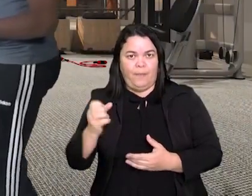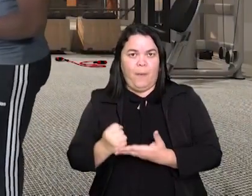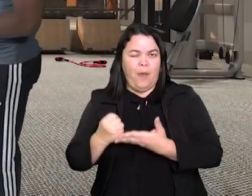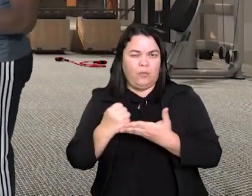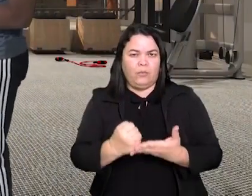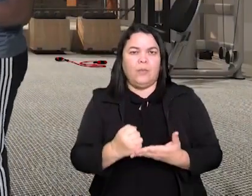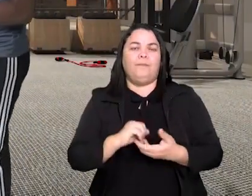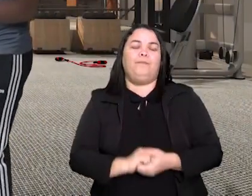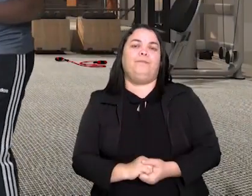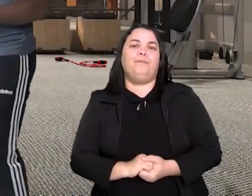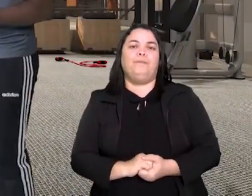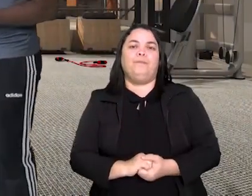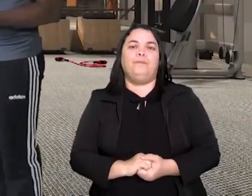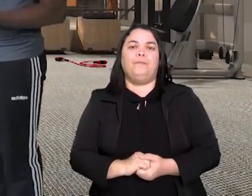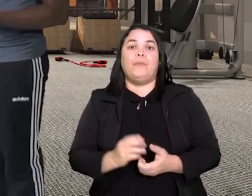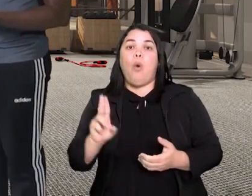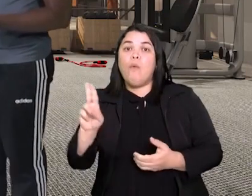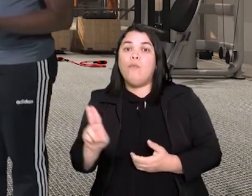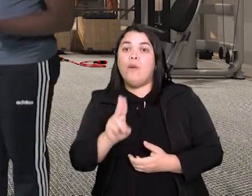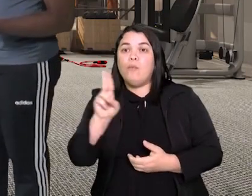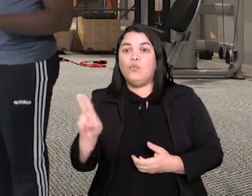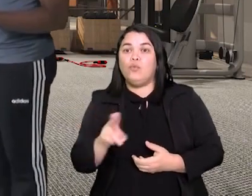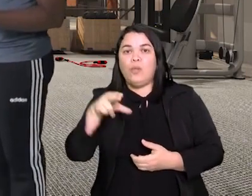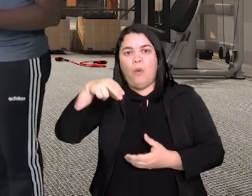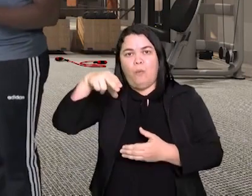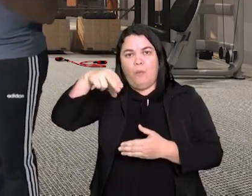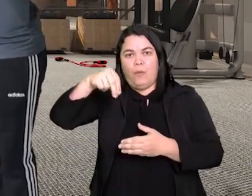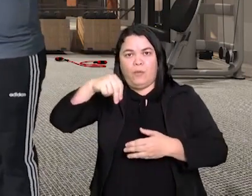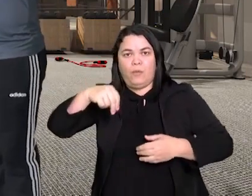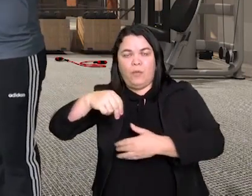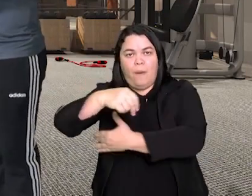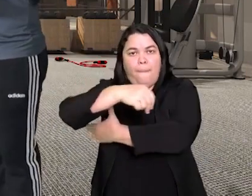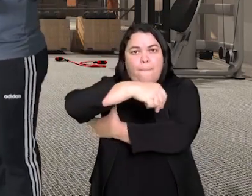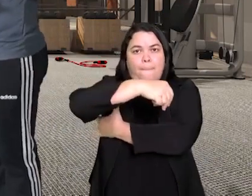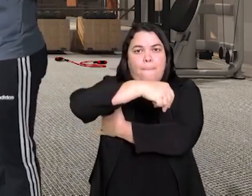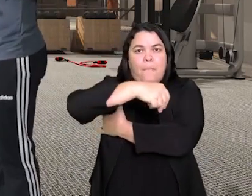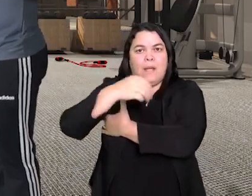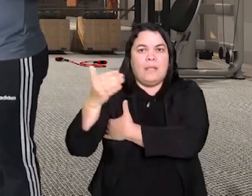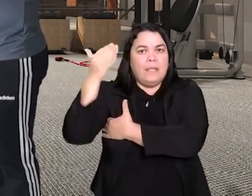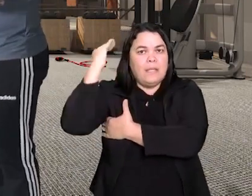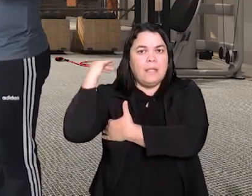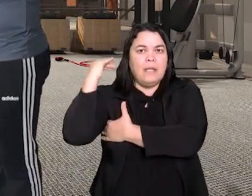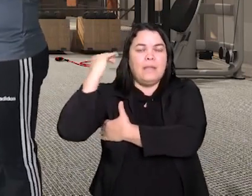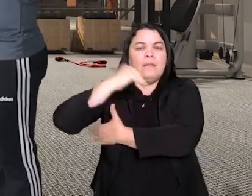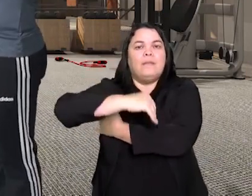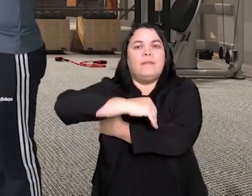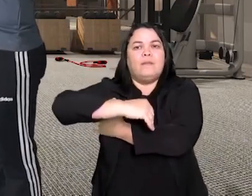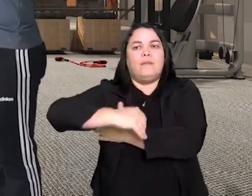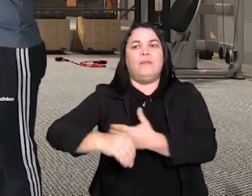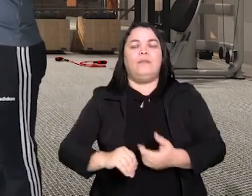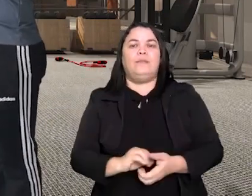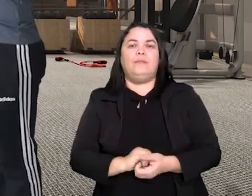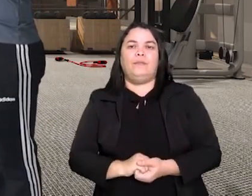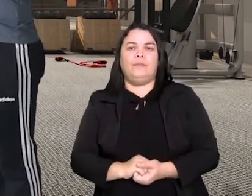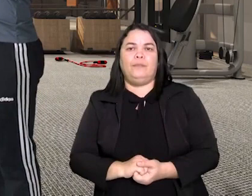vamos utilizar os prendedores na próxima axila na parte de trás das costas, certo?